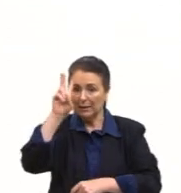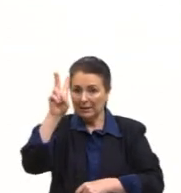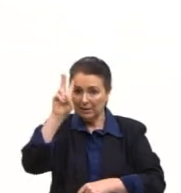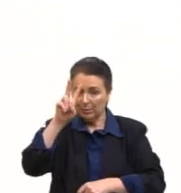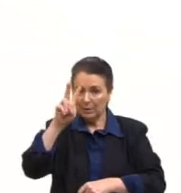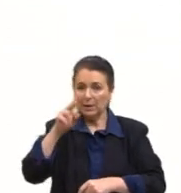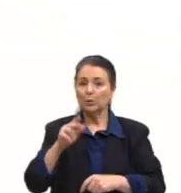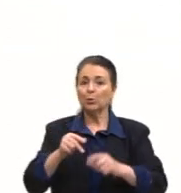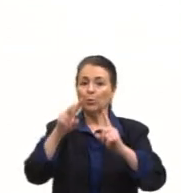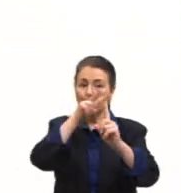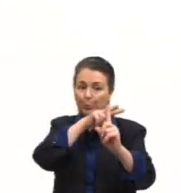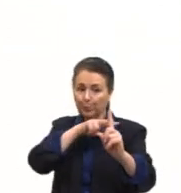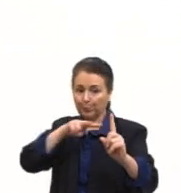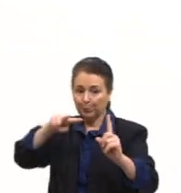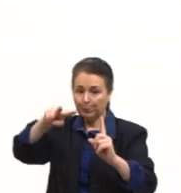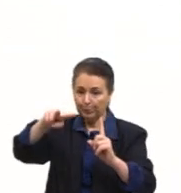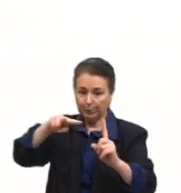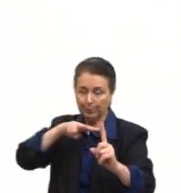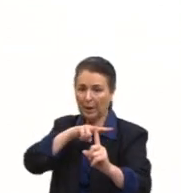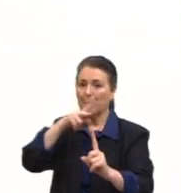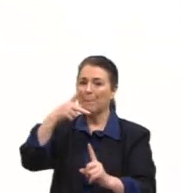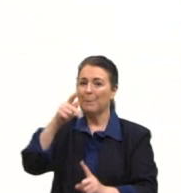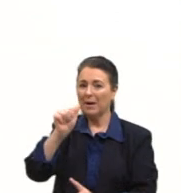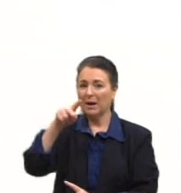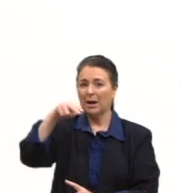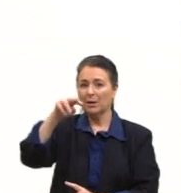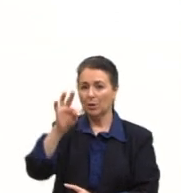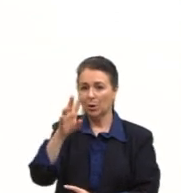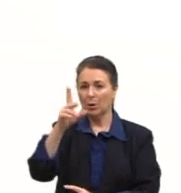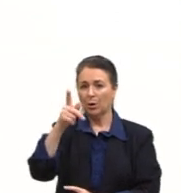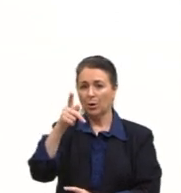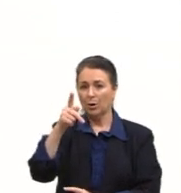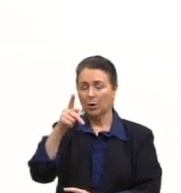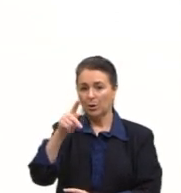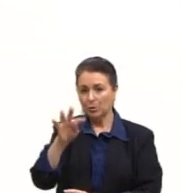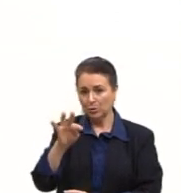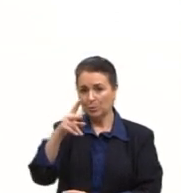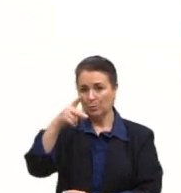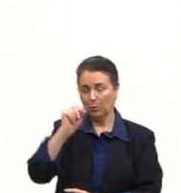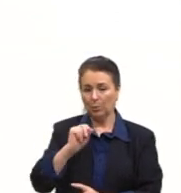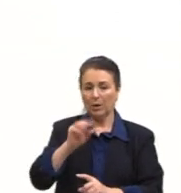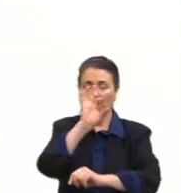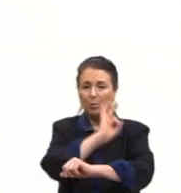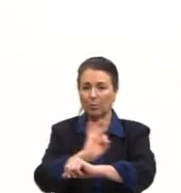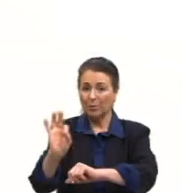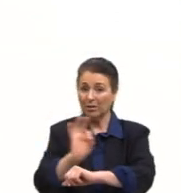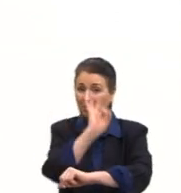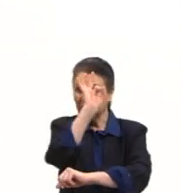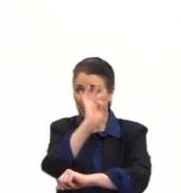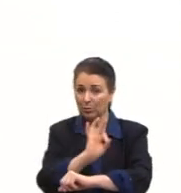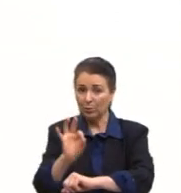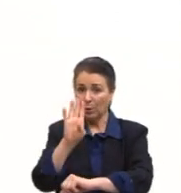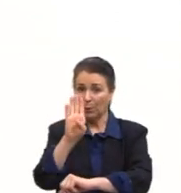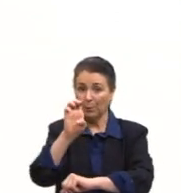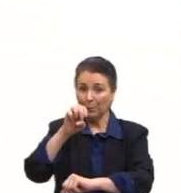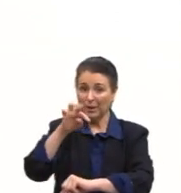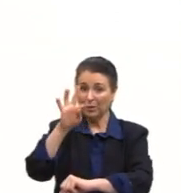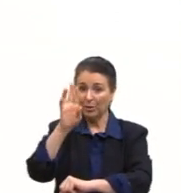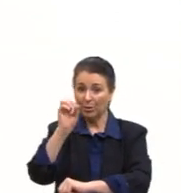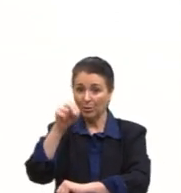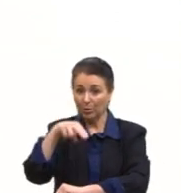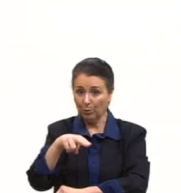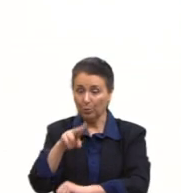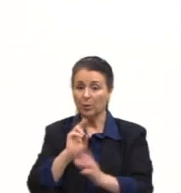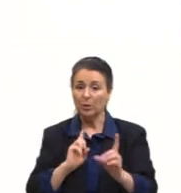panóptico, um elemento de controle através da arquitetura, foi o Benta que descobriu isso, e aí o Foucault que